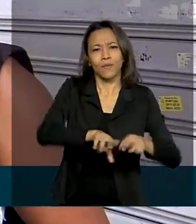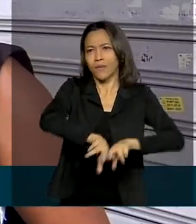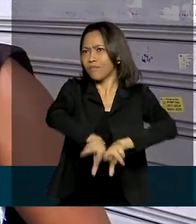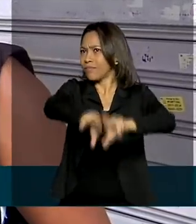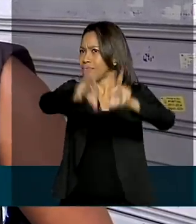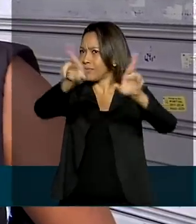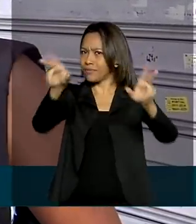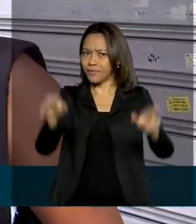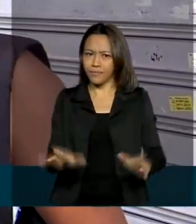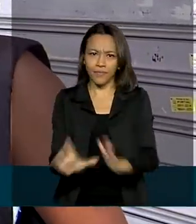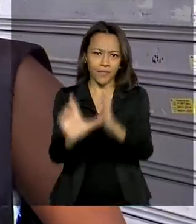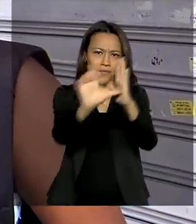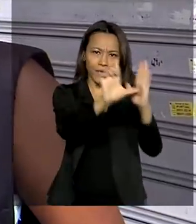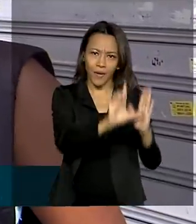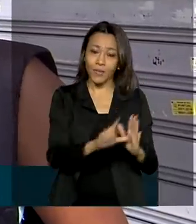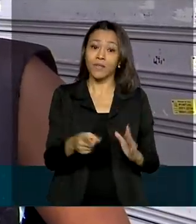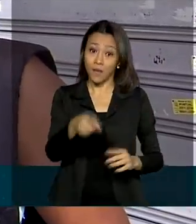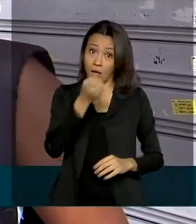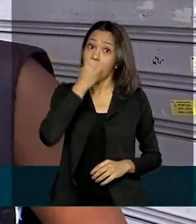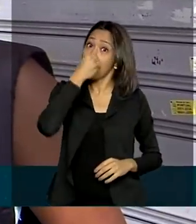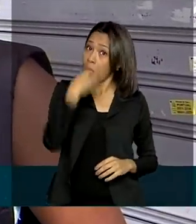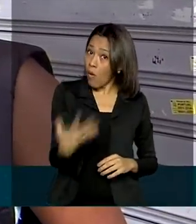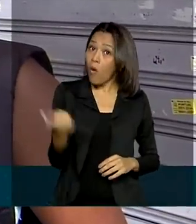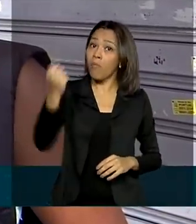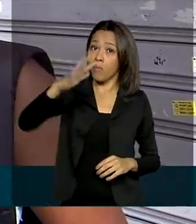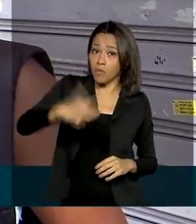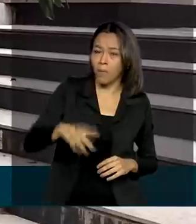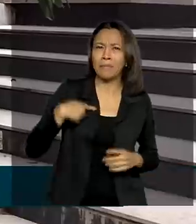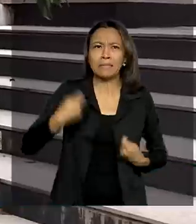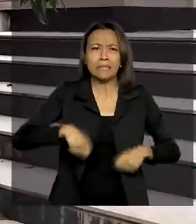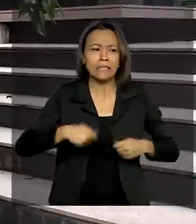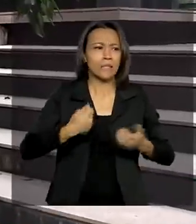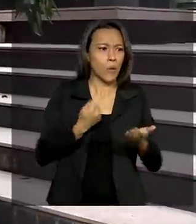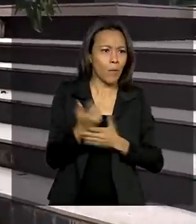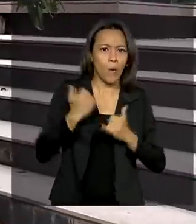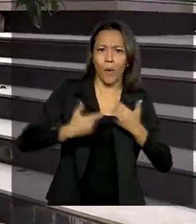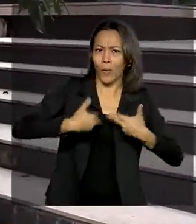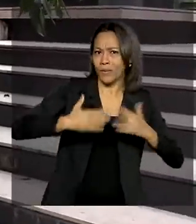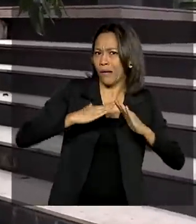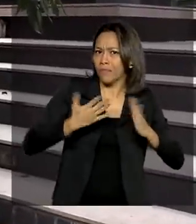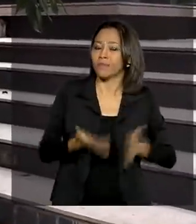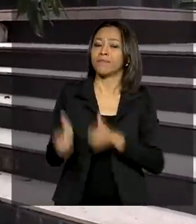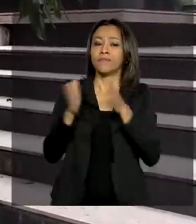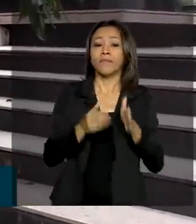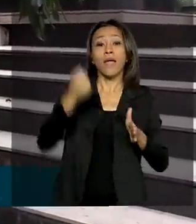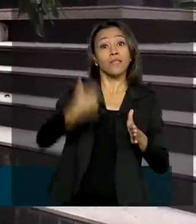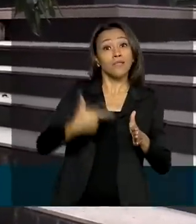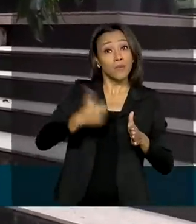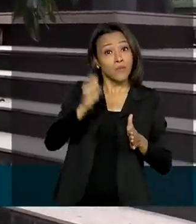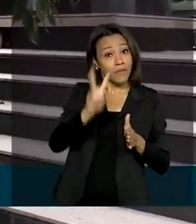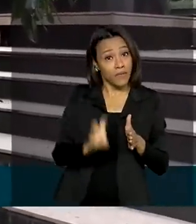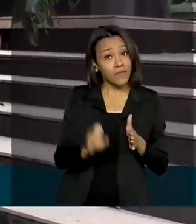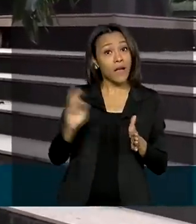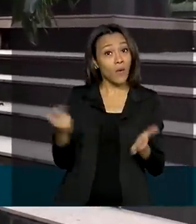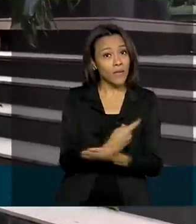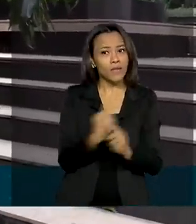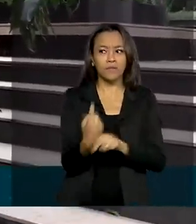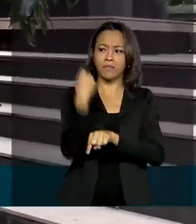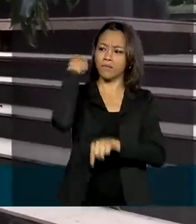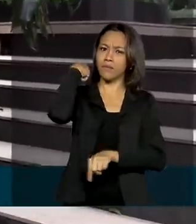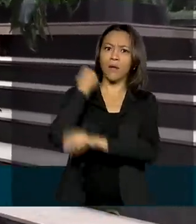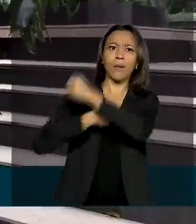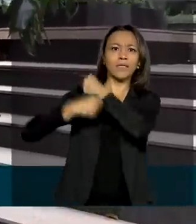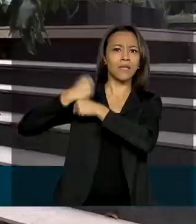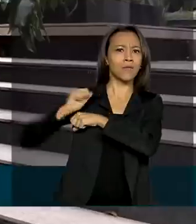Ah sim, uma promoção boa. É comprar coisa ali de casa, a gente precisa, né? É a segunda vez que a campanha acontece. A primeira foi no ano